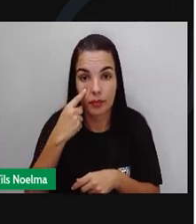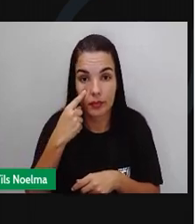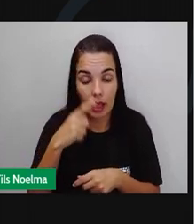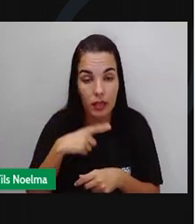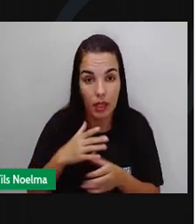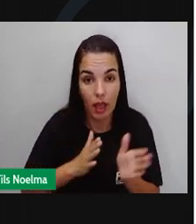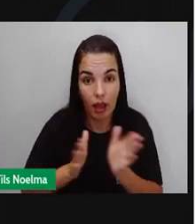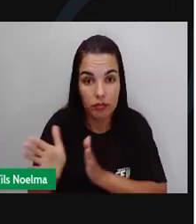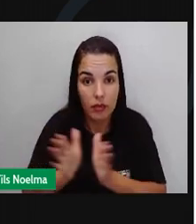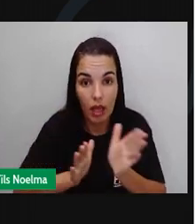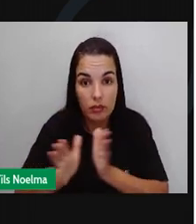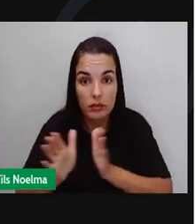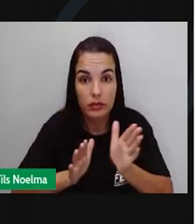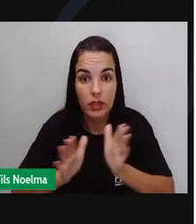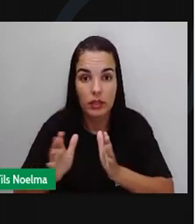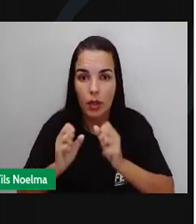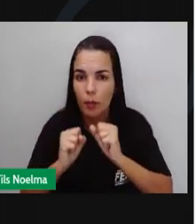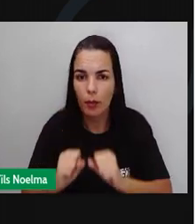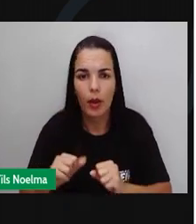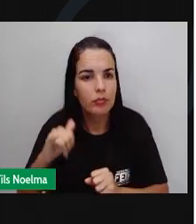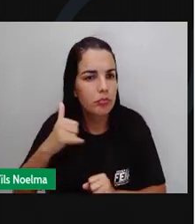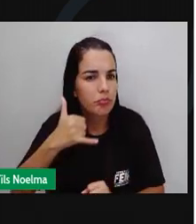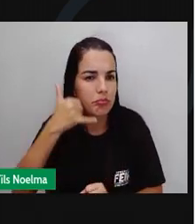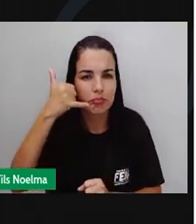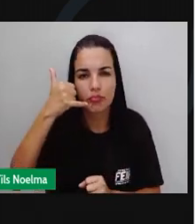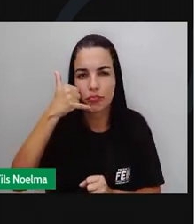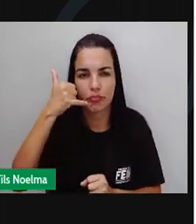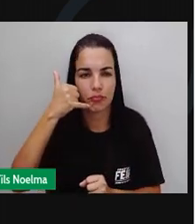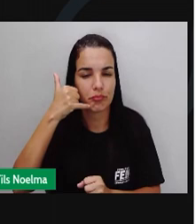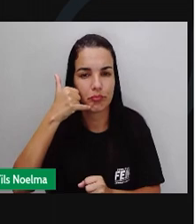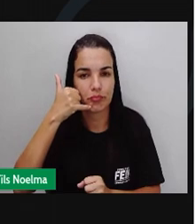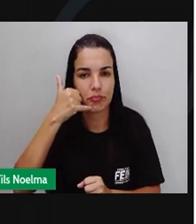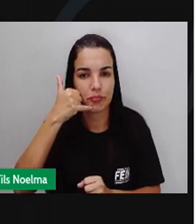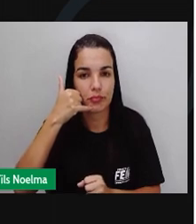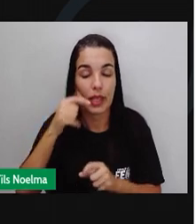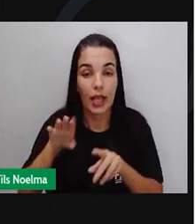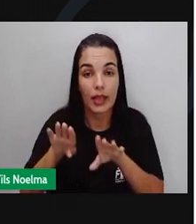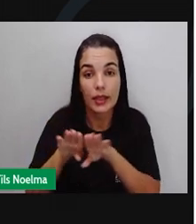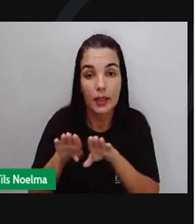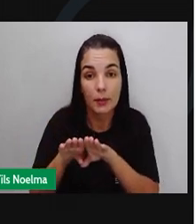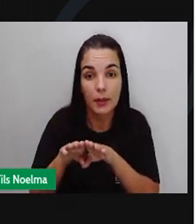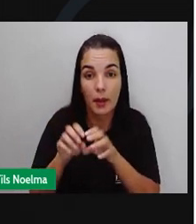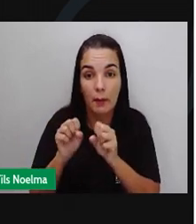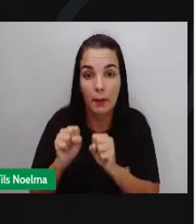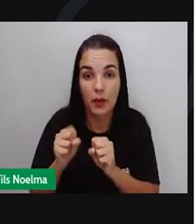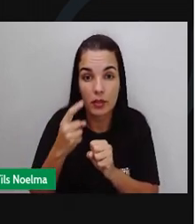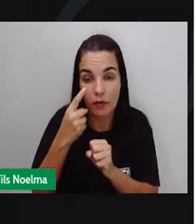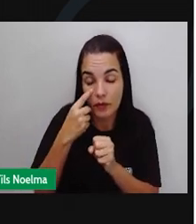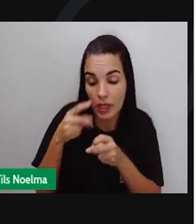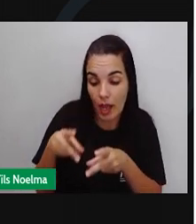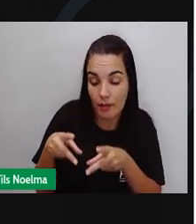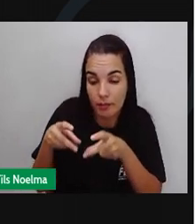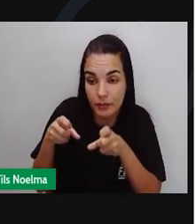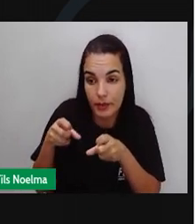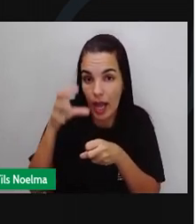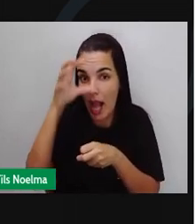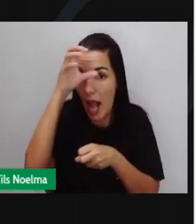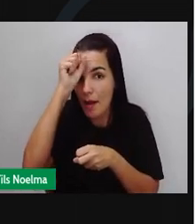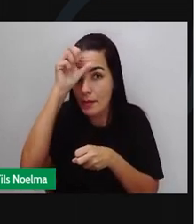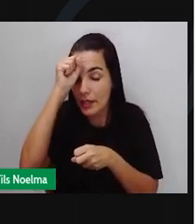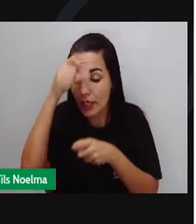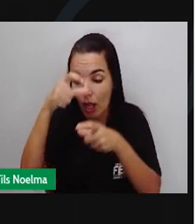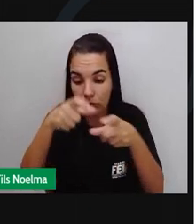até mesmo utilizando o seu smartphone. E, através desse mapa, vamos aprender a nos